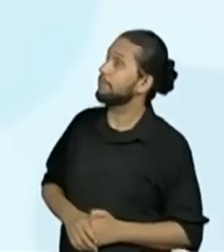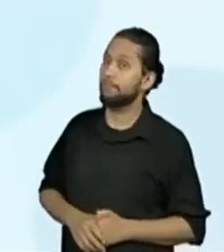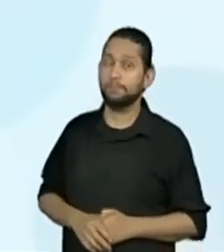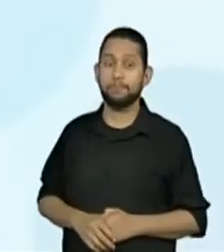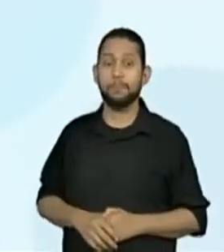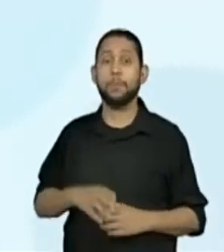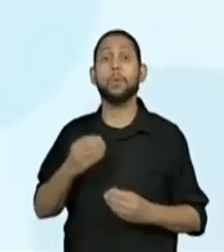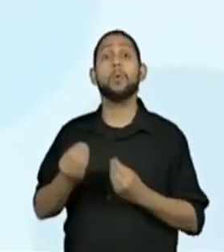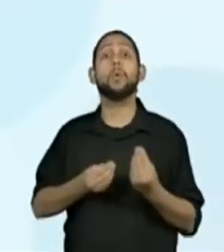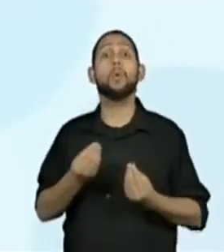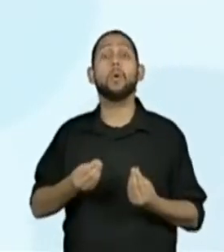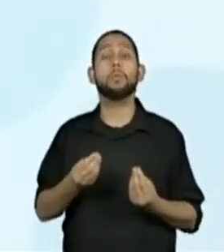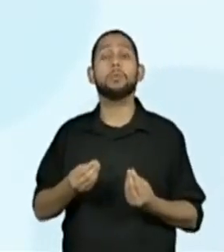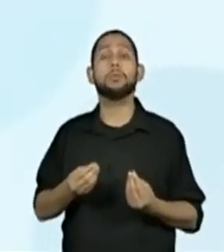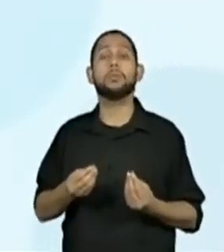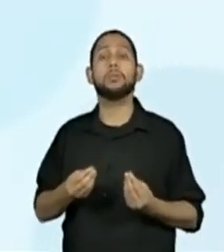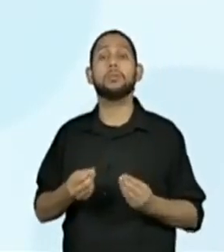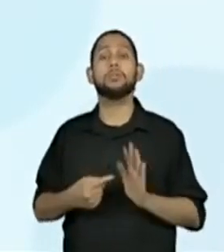Como que eu leio isso?